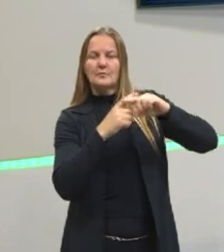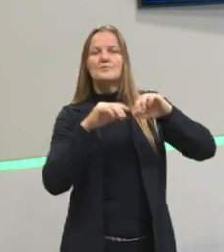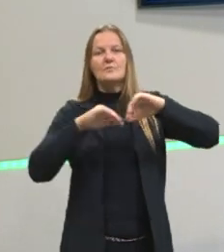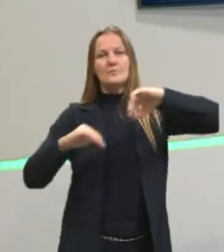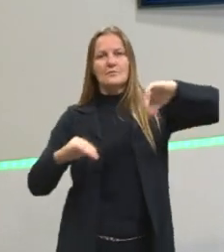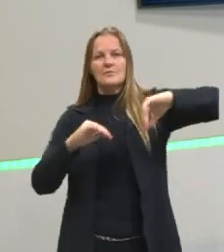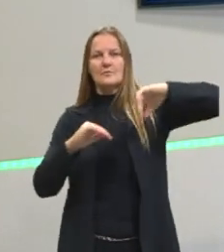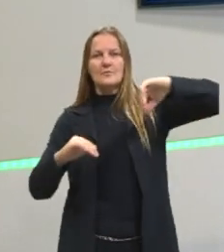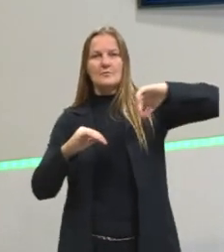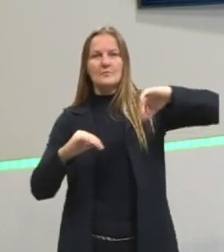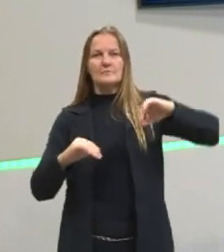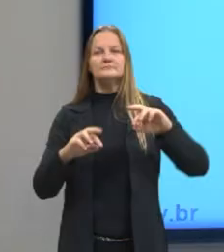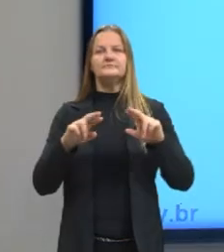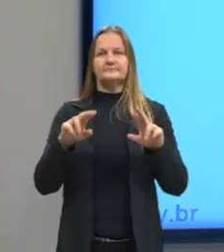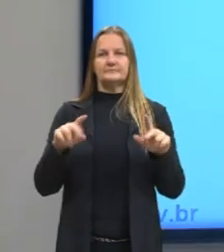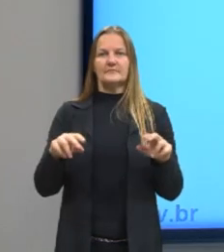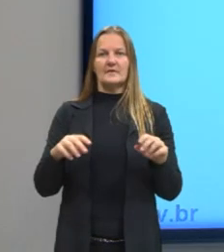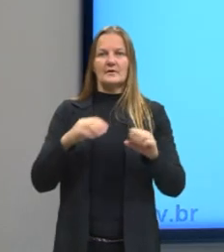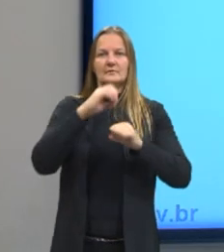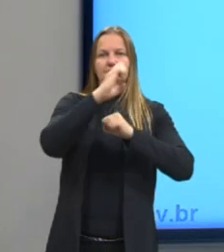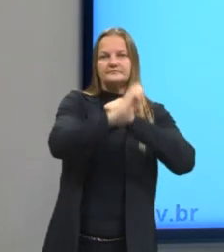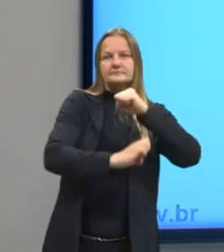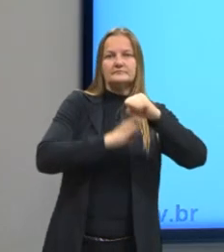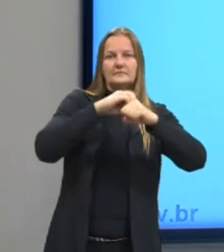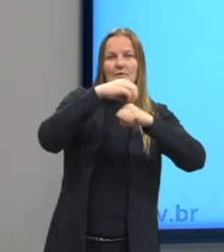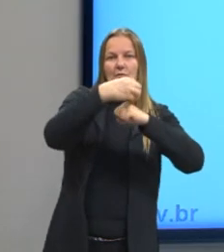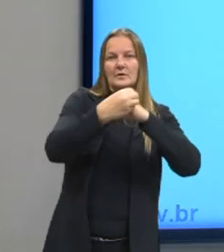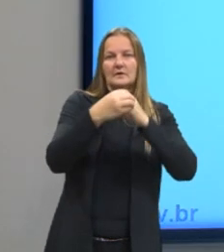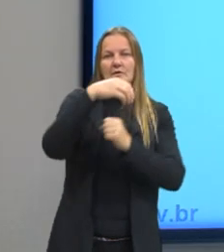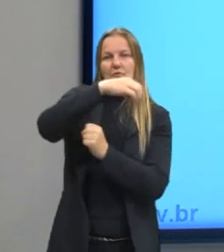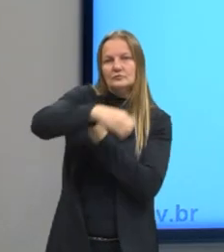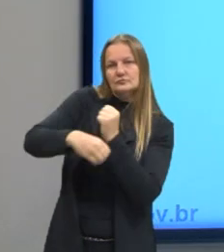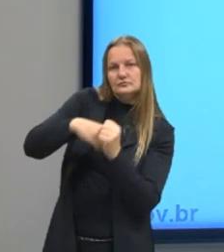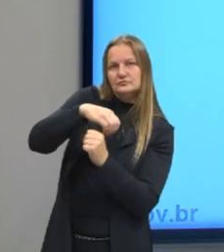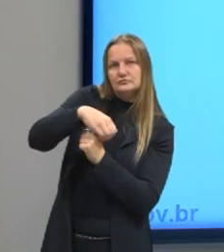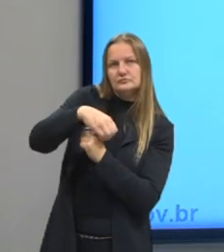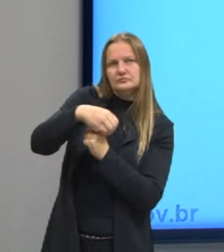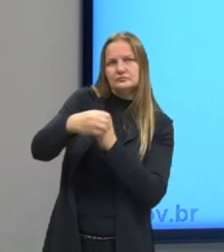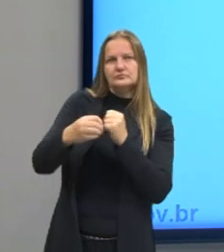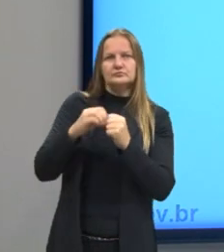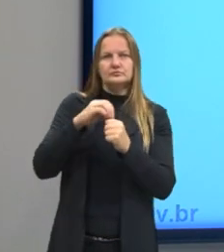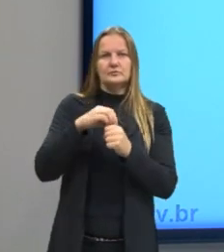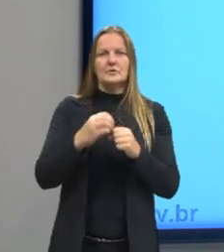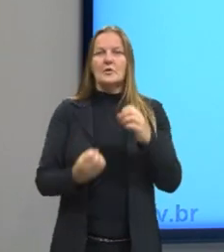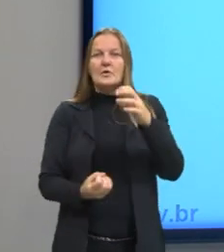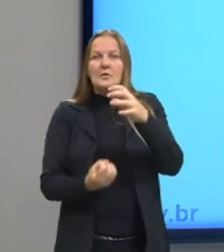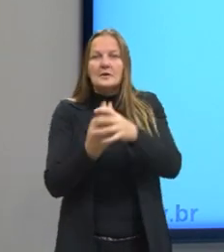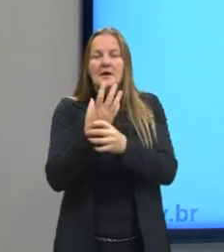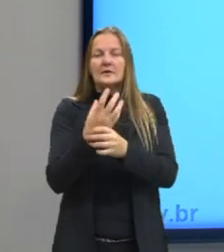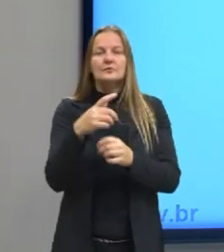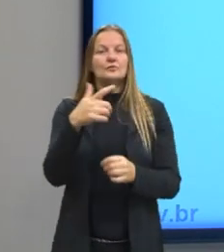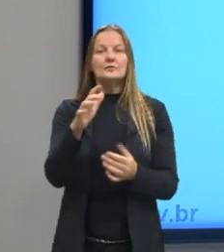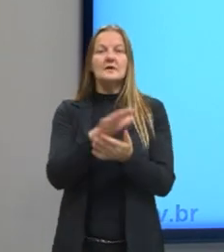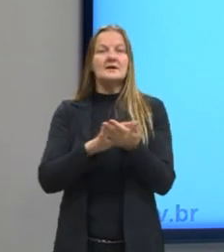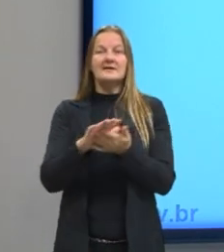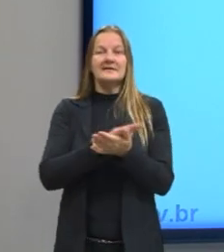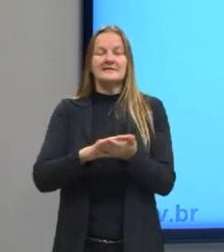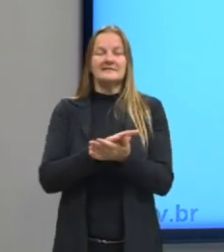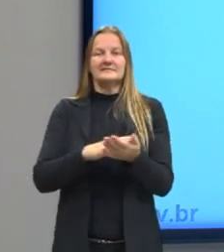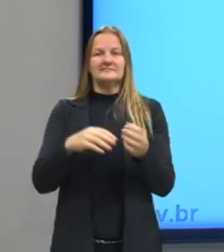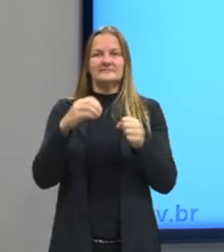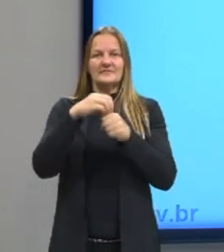O que é repassado de uma molécula para outra. Como esses polos, eles foram criados, eles não estão ali porque são moléculas